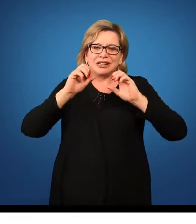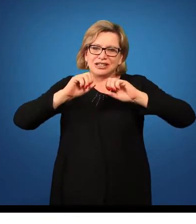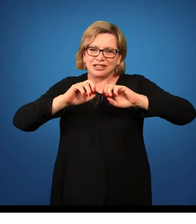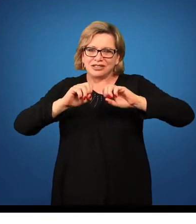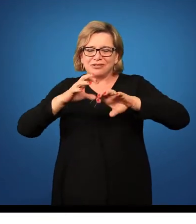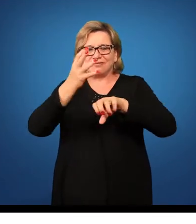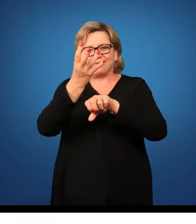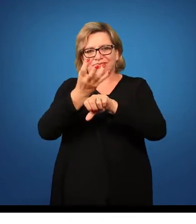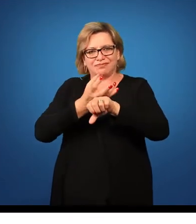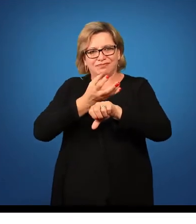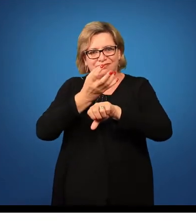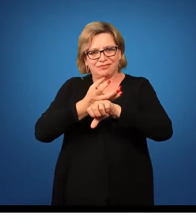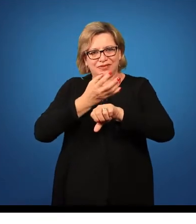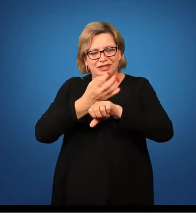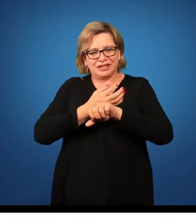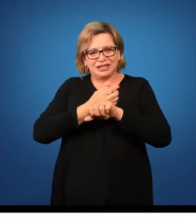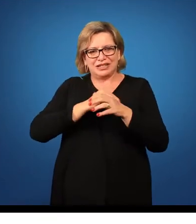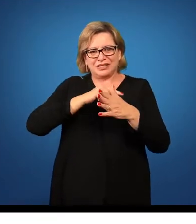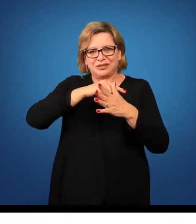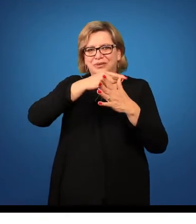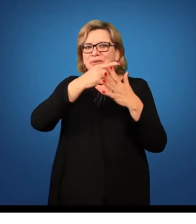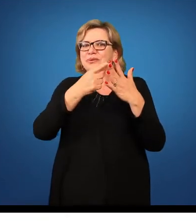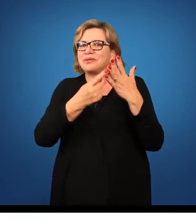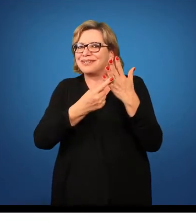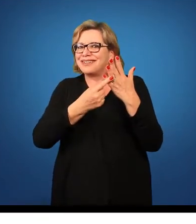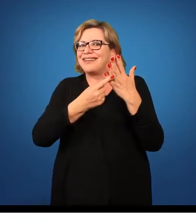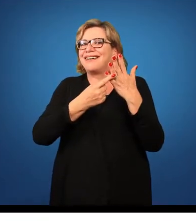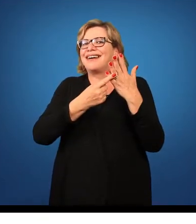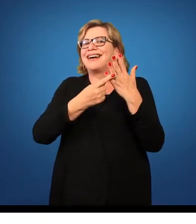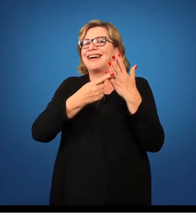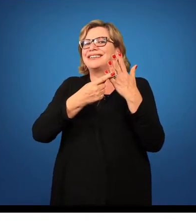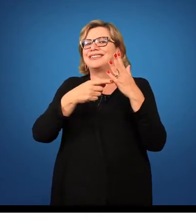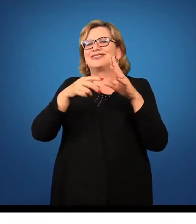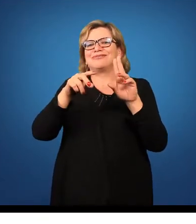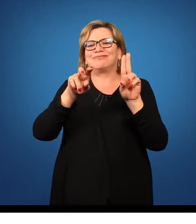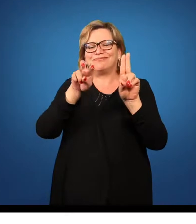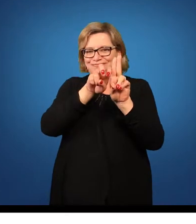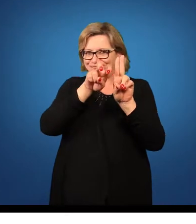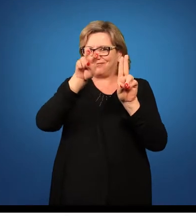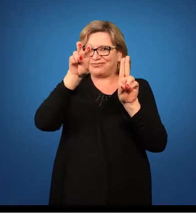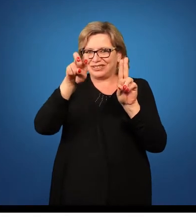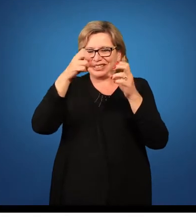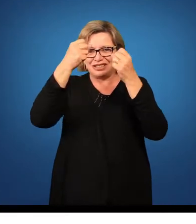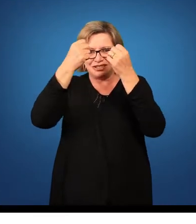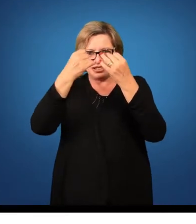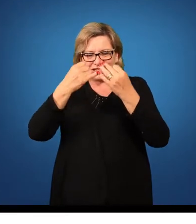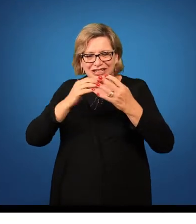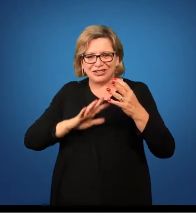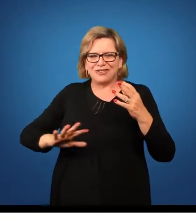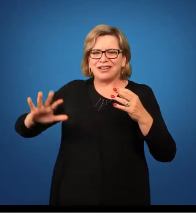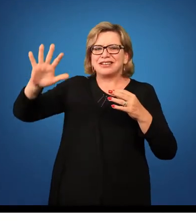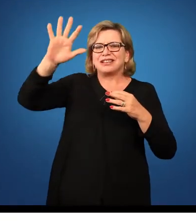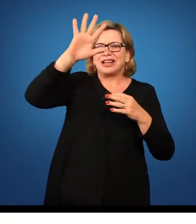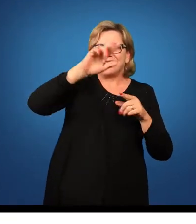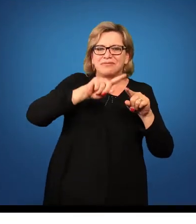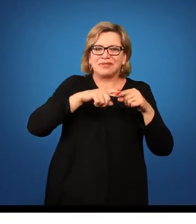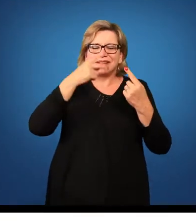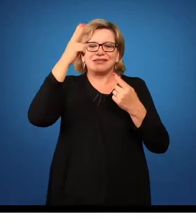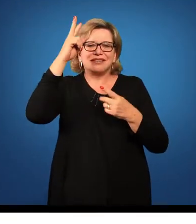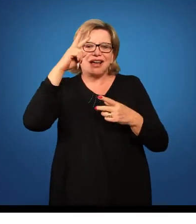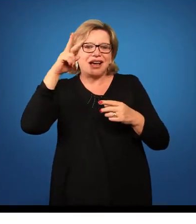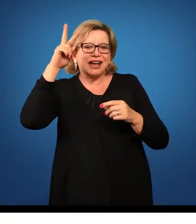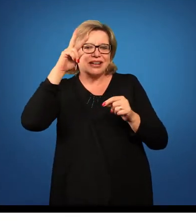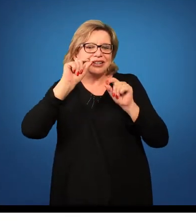nas nossas unidades, falando de uma maneira um tanto quanto abrangente, mas retomando as